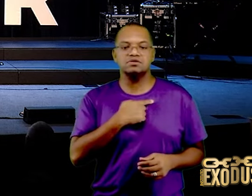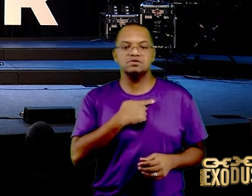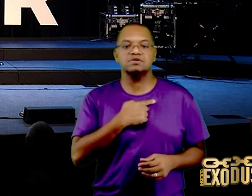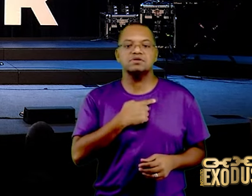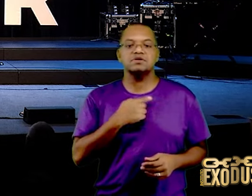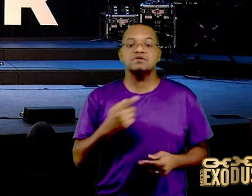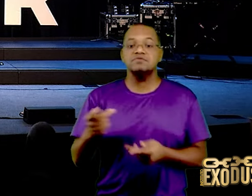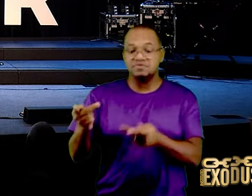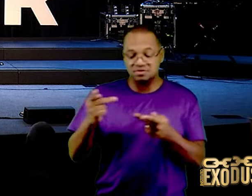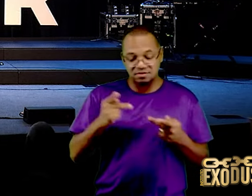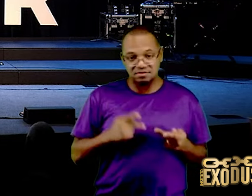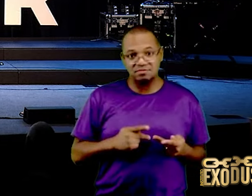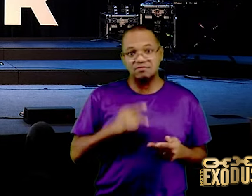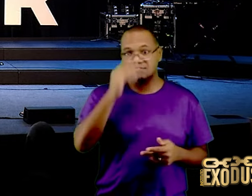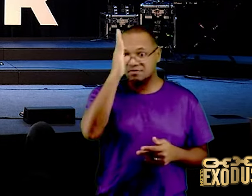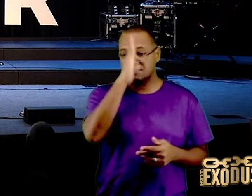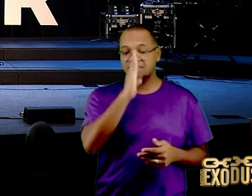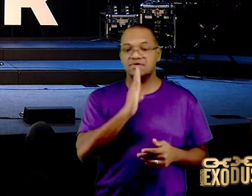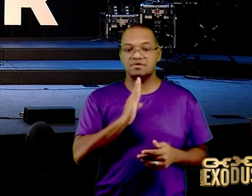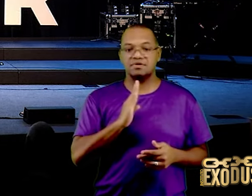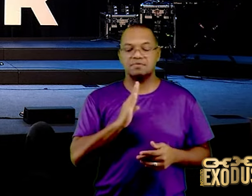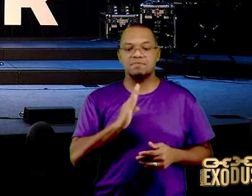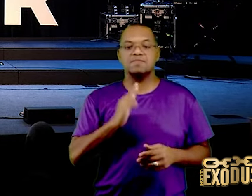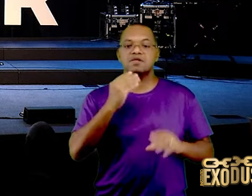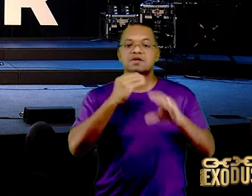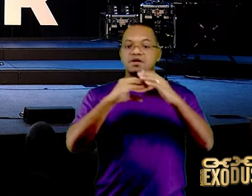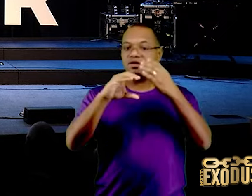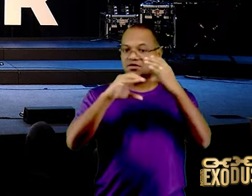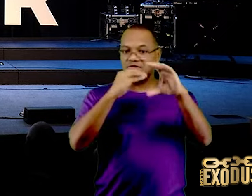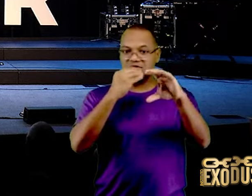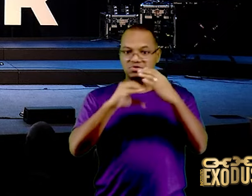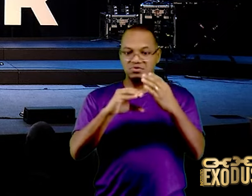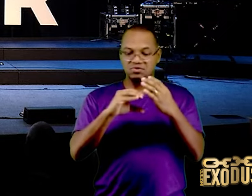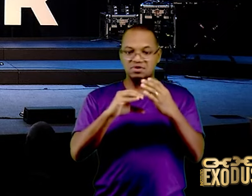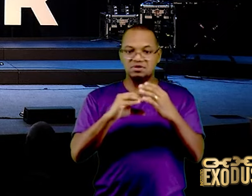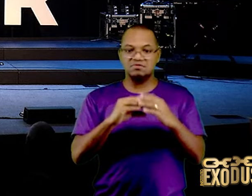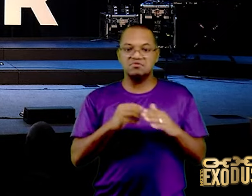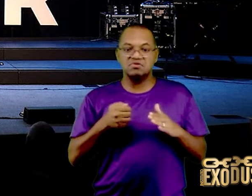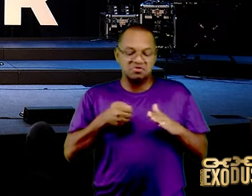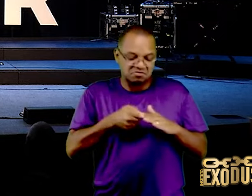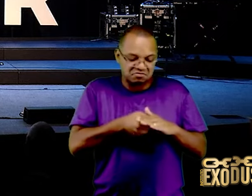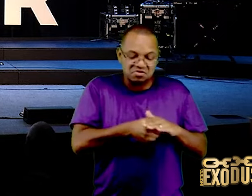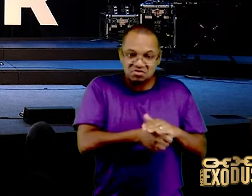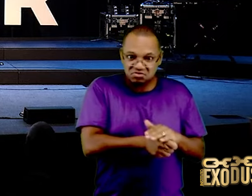de uma cantora, um investimento milionário,